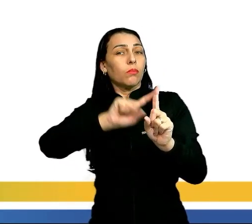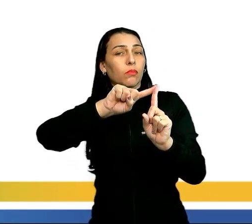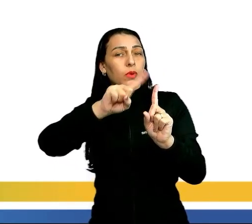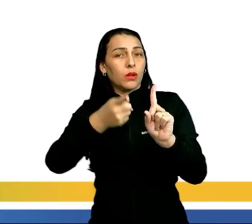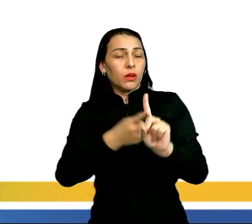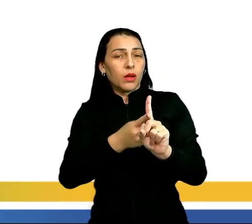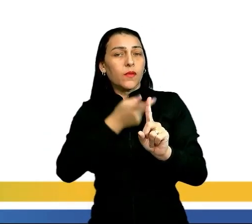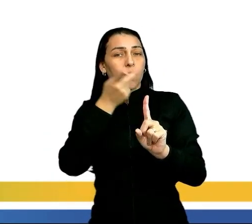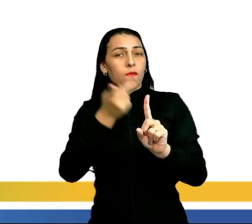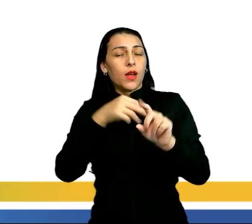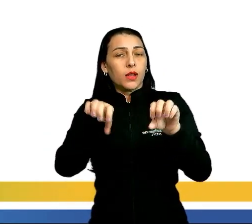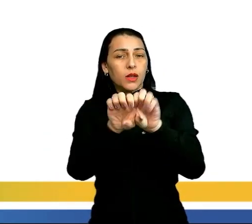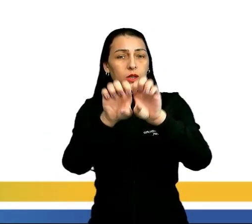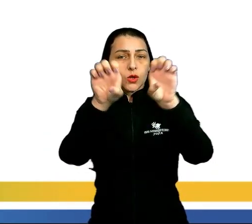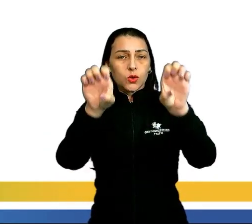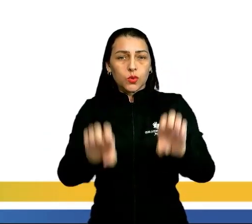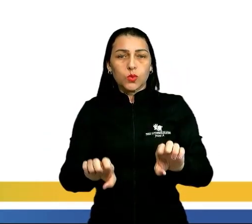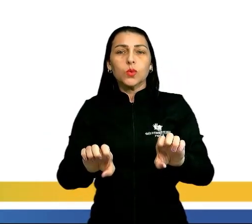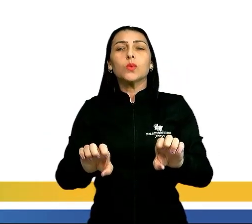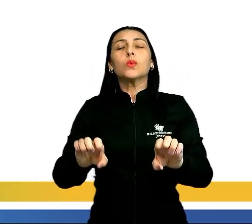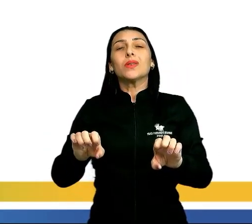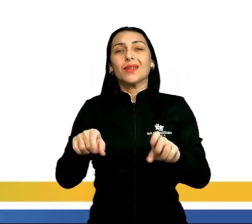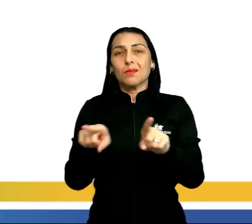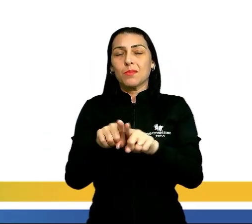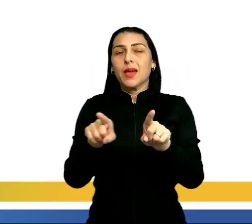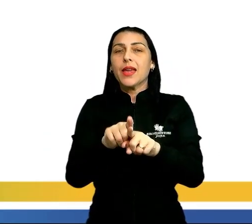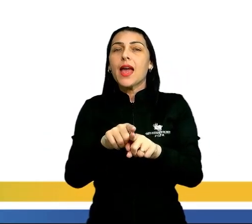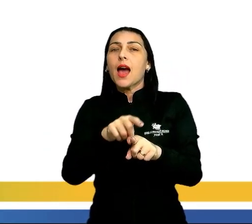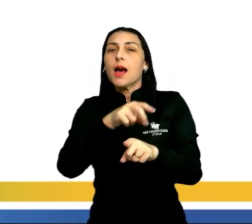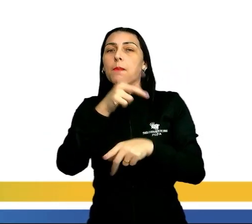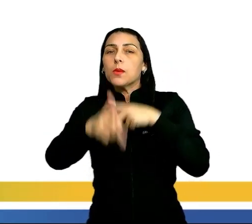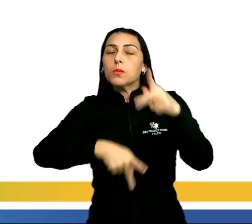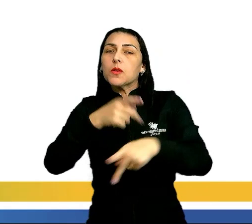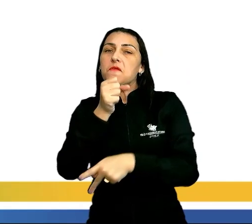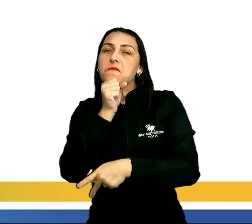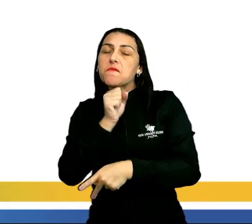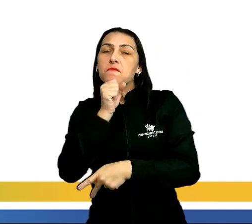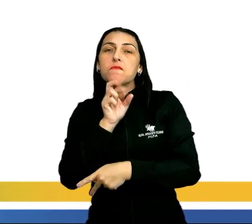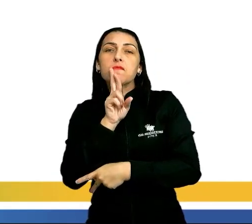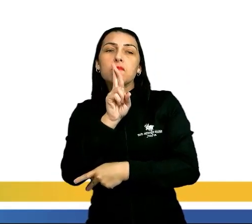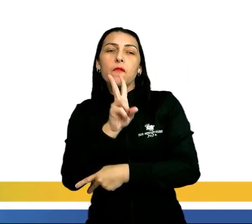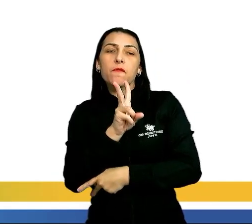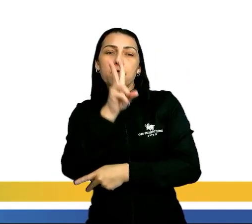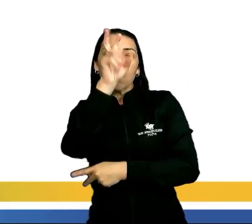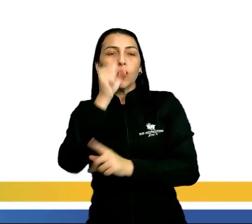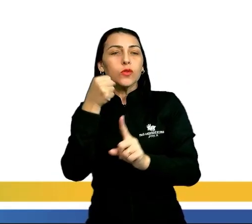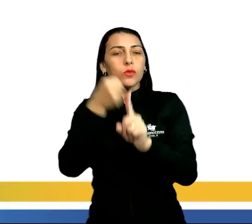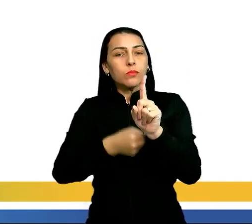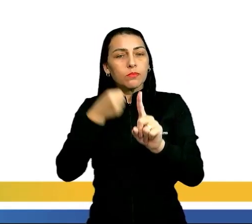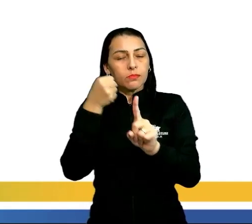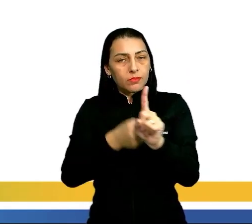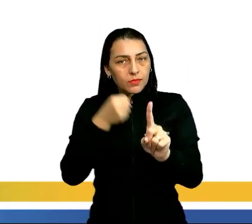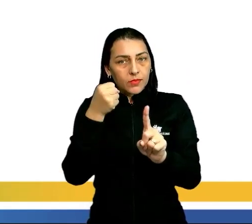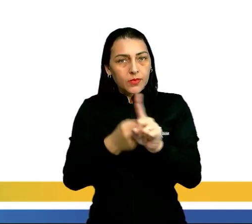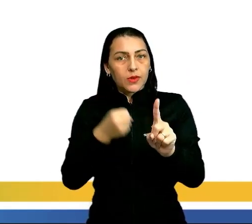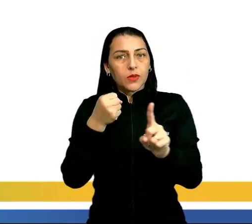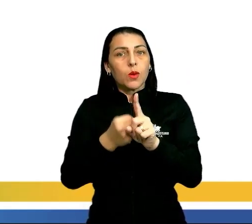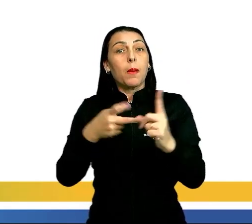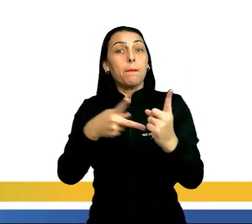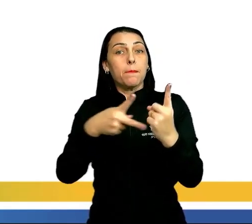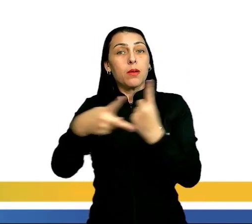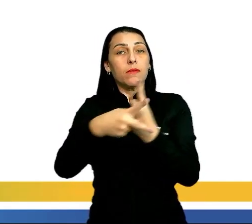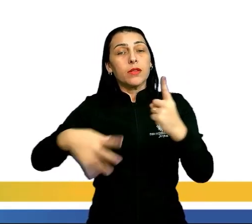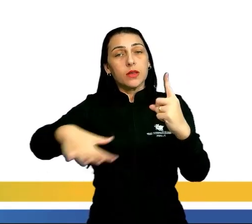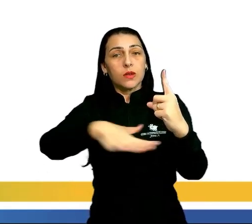quando a gente fala na estrutura etária e o próprio envelhecimento da população, que vai resultar num forte impacto sobre a previdência